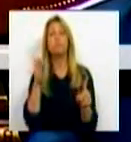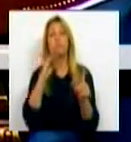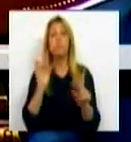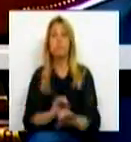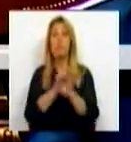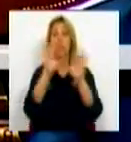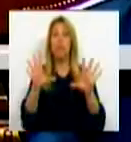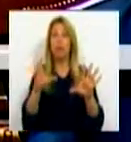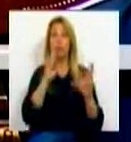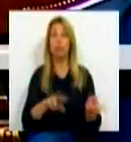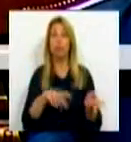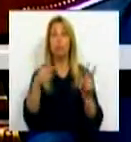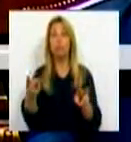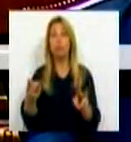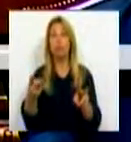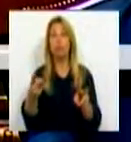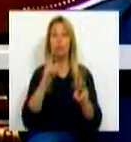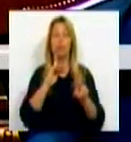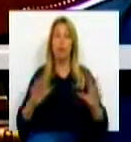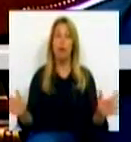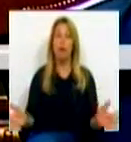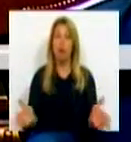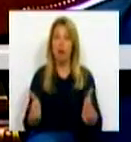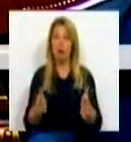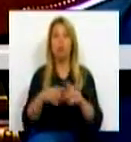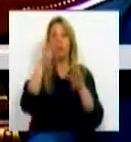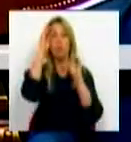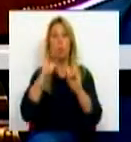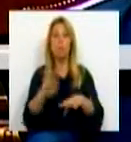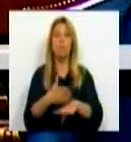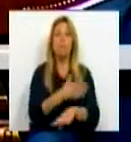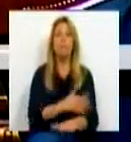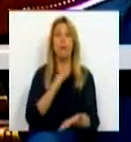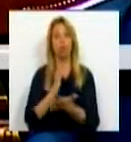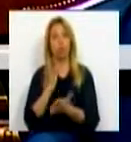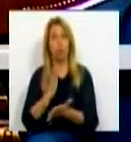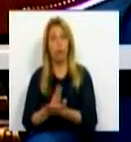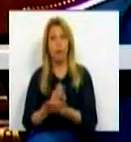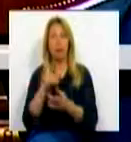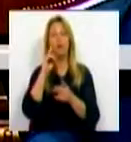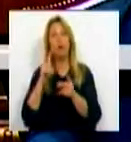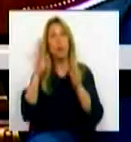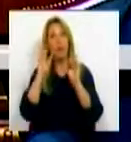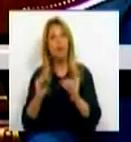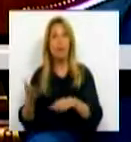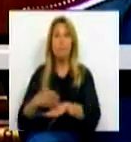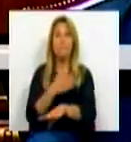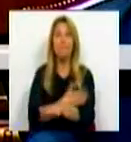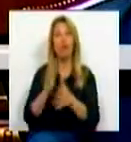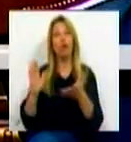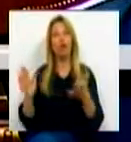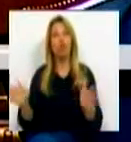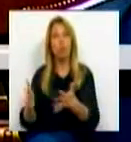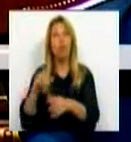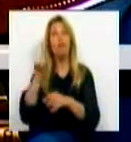claro, nas transições entre a creche e o ensino pré-escolar, e entre o ensino pré-escolar e o primeiro ciclo. E, por outro